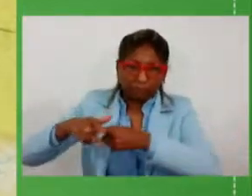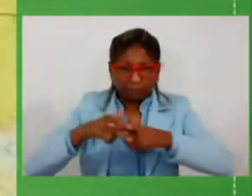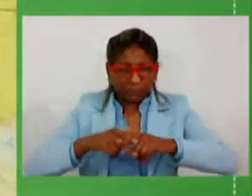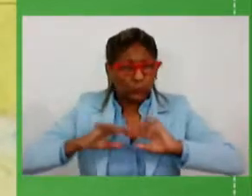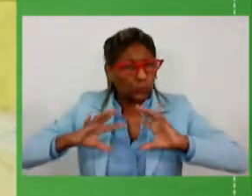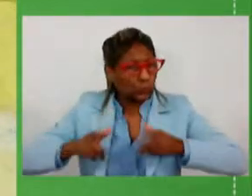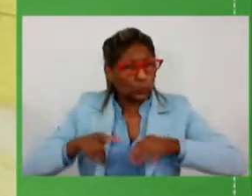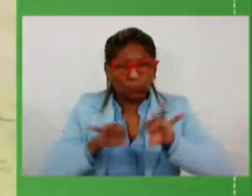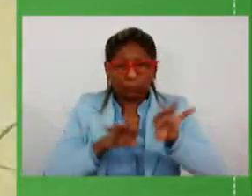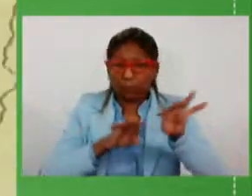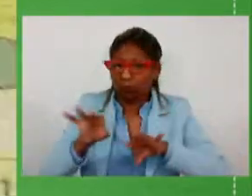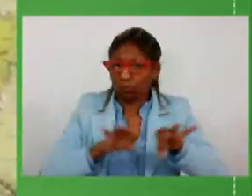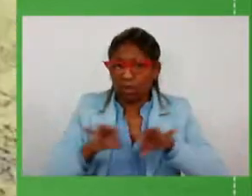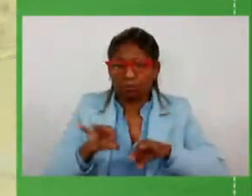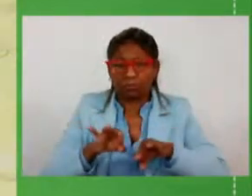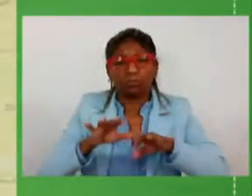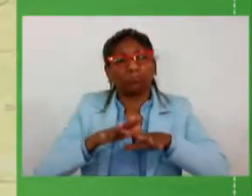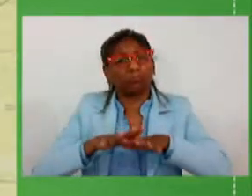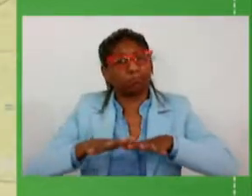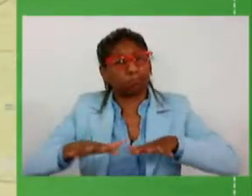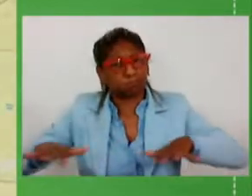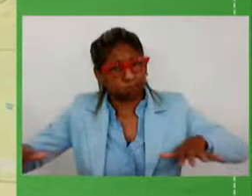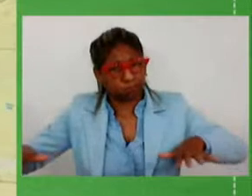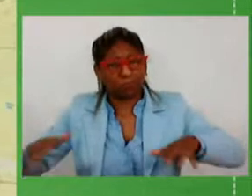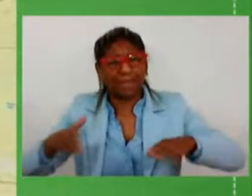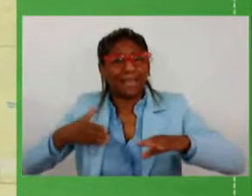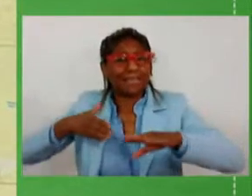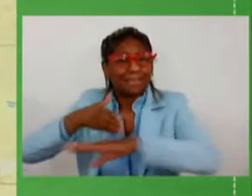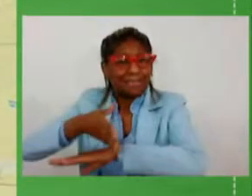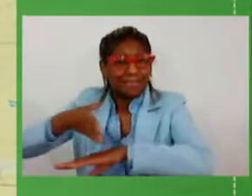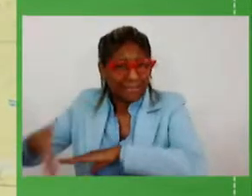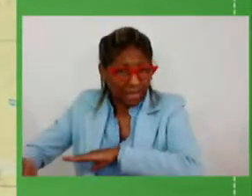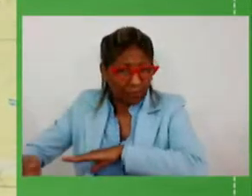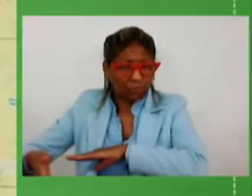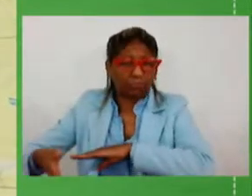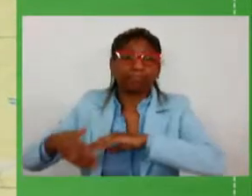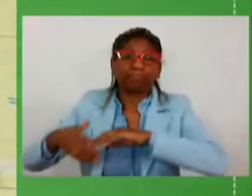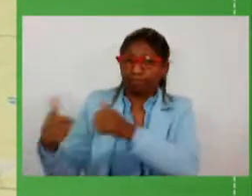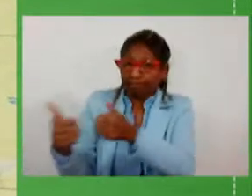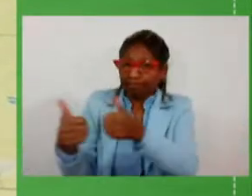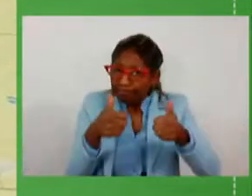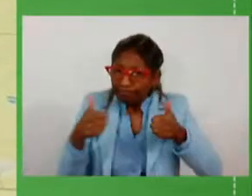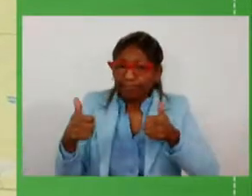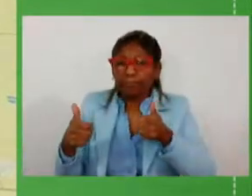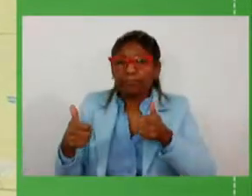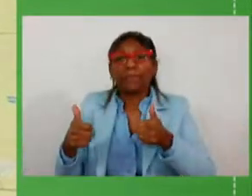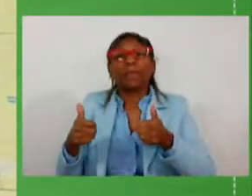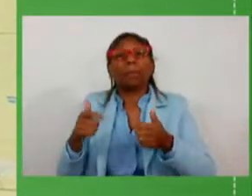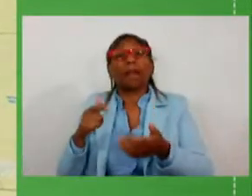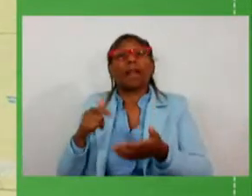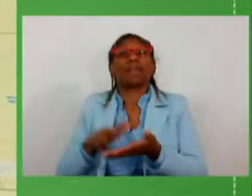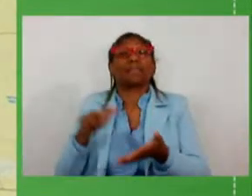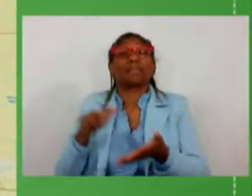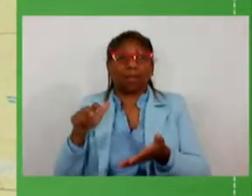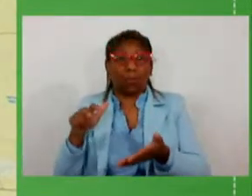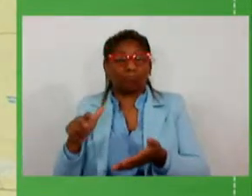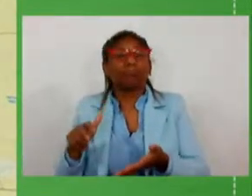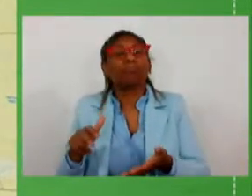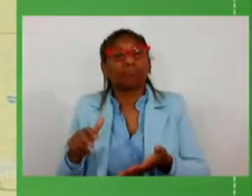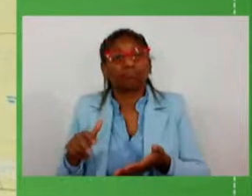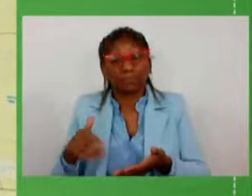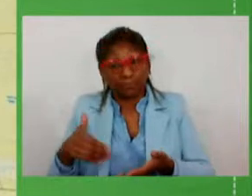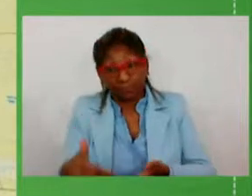projetos para a pavimentação de todos os acessos municipais em condição de serem licitados para que assim que o governo